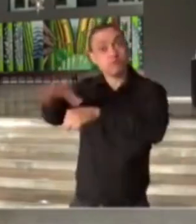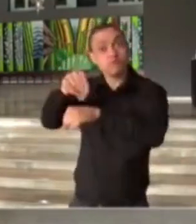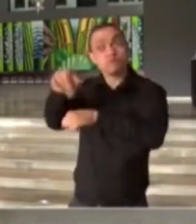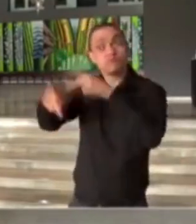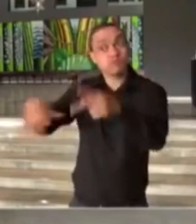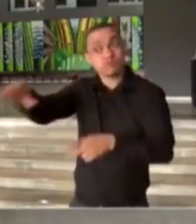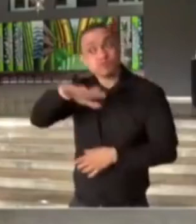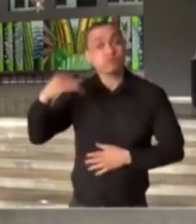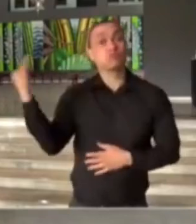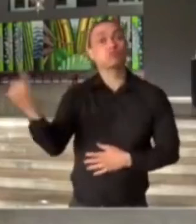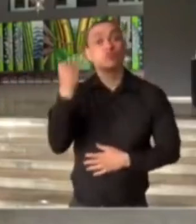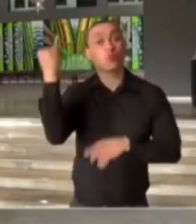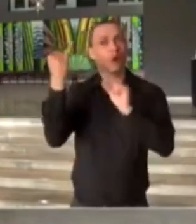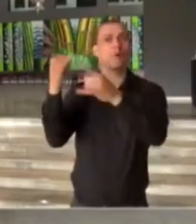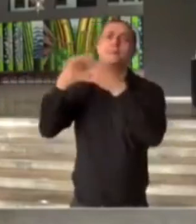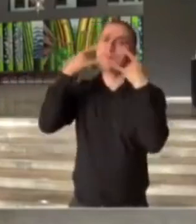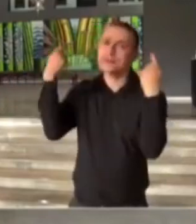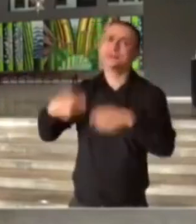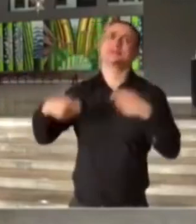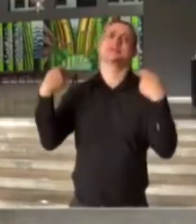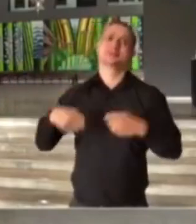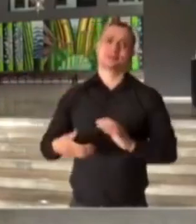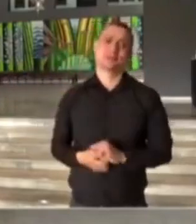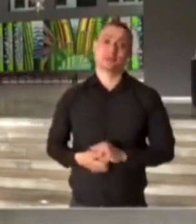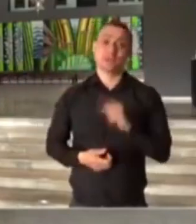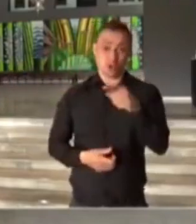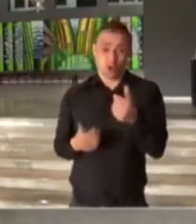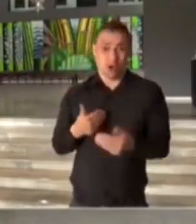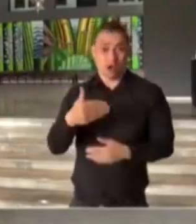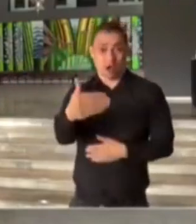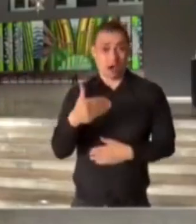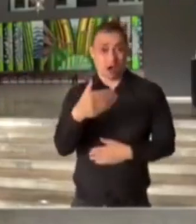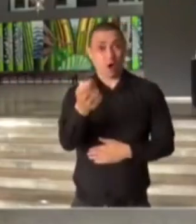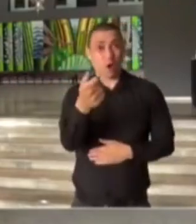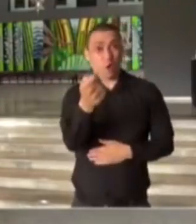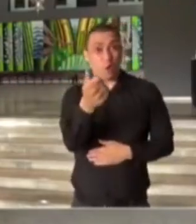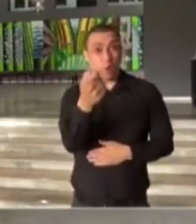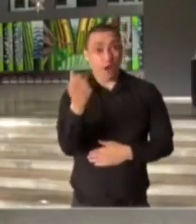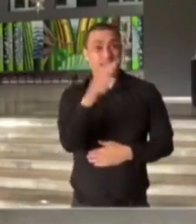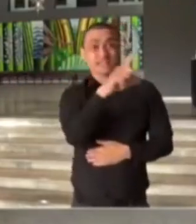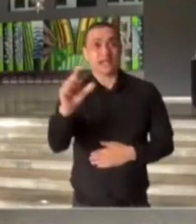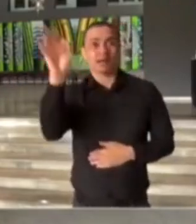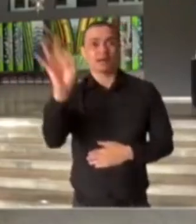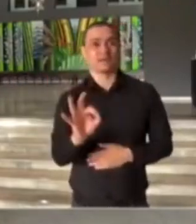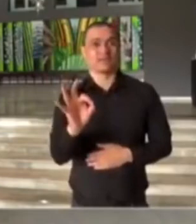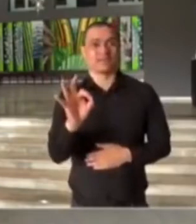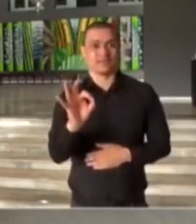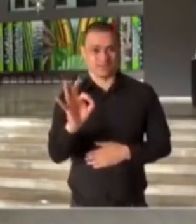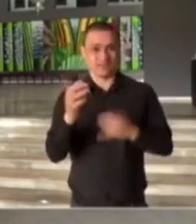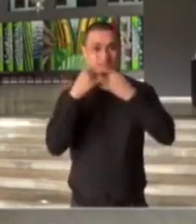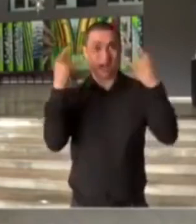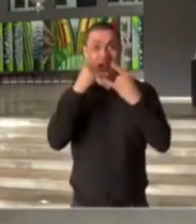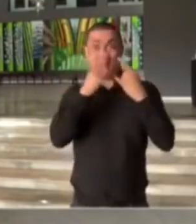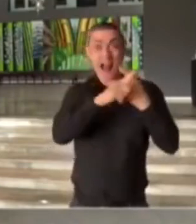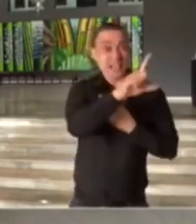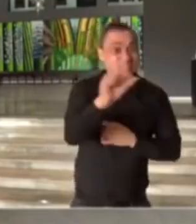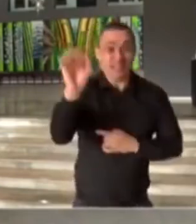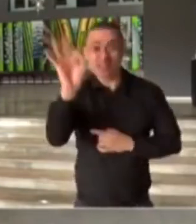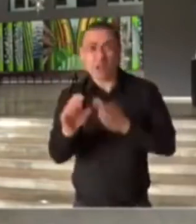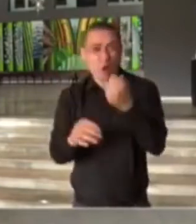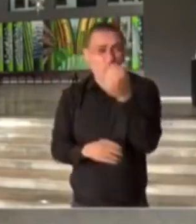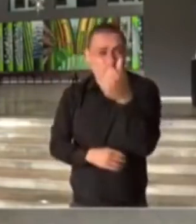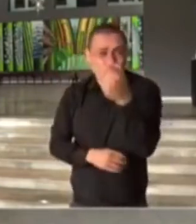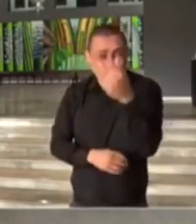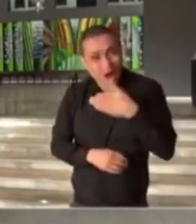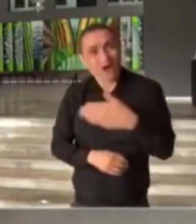população para que use máscaras. Nós estamos muito próximos de alcançar 100% no uso de máscaras no